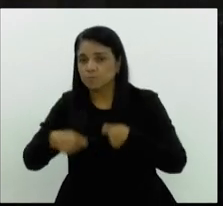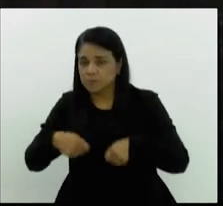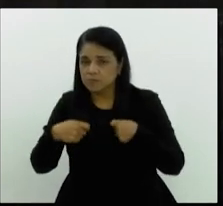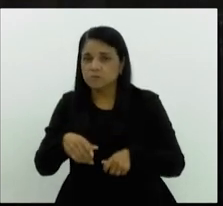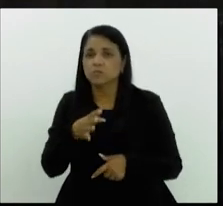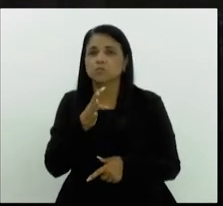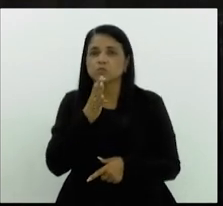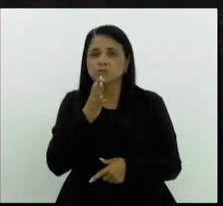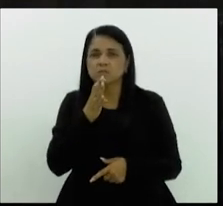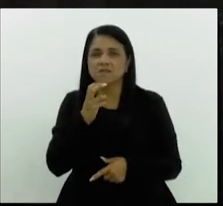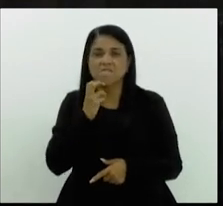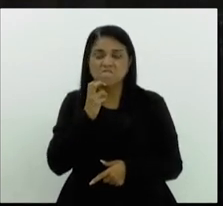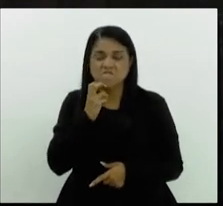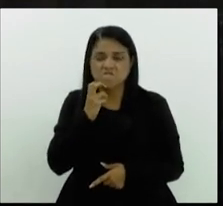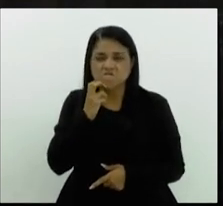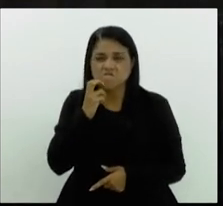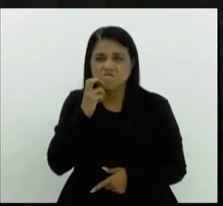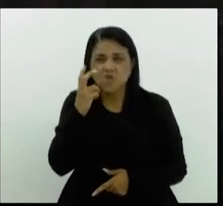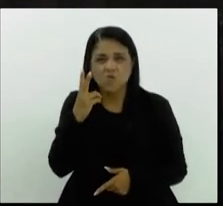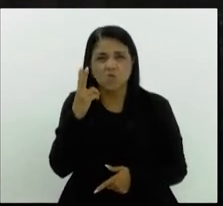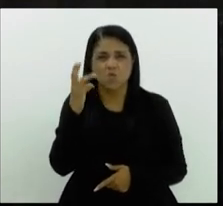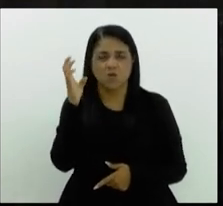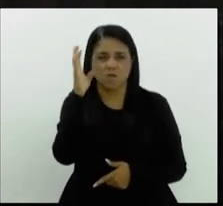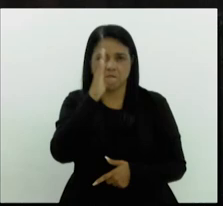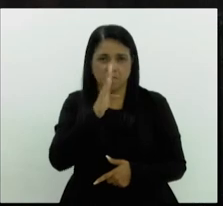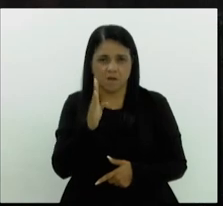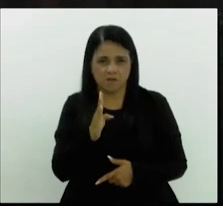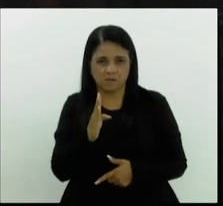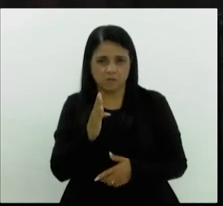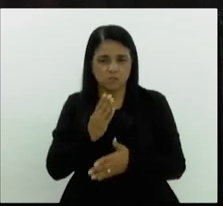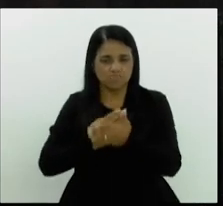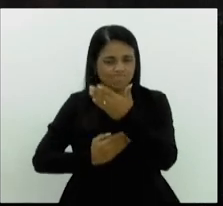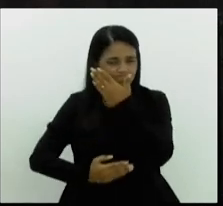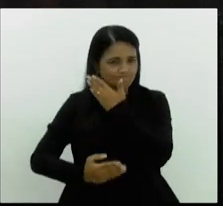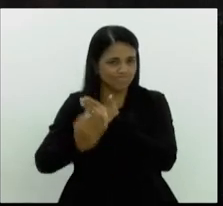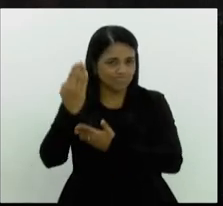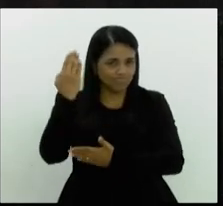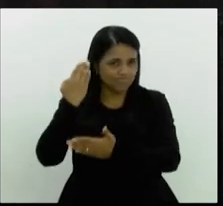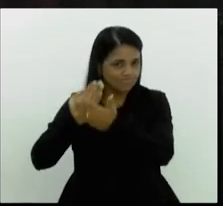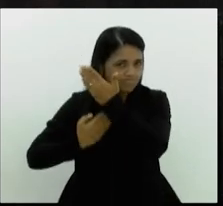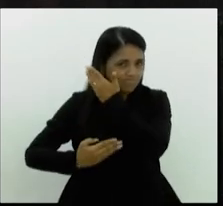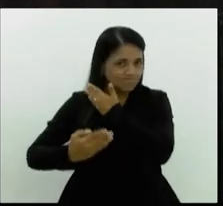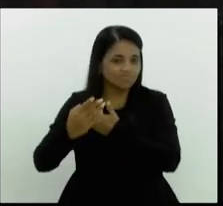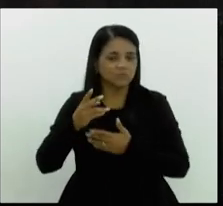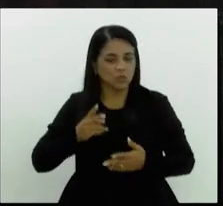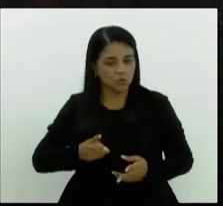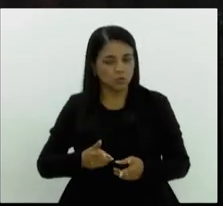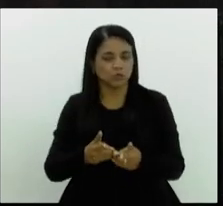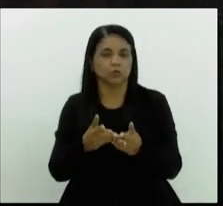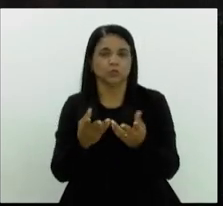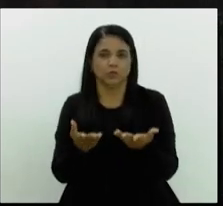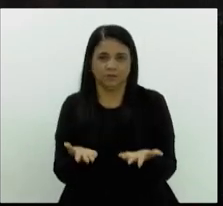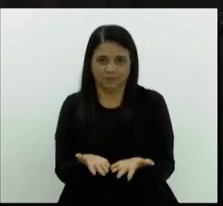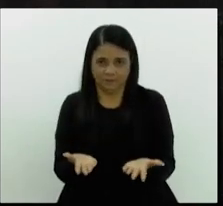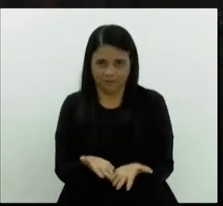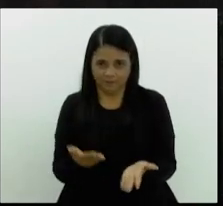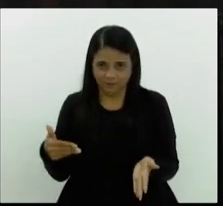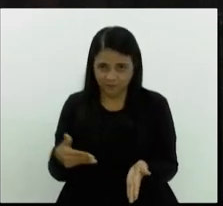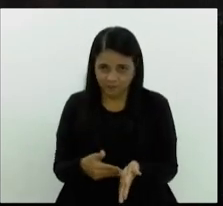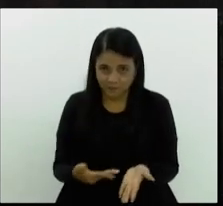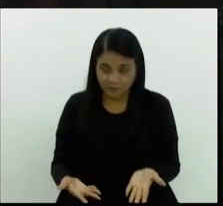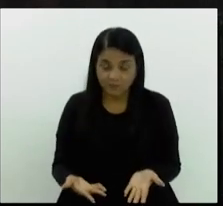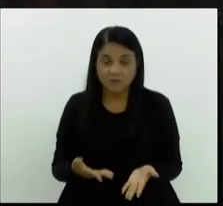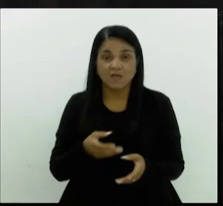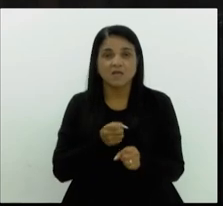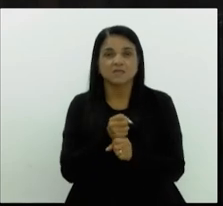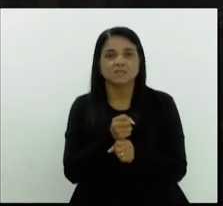essa vergonha que o Brasil passou, enfrentou e continua enfrentando. Este ano,